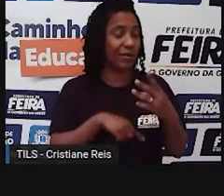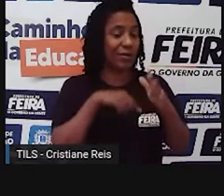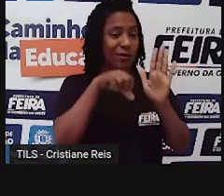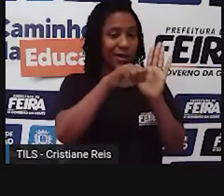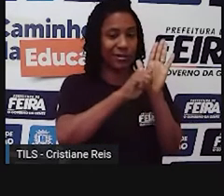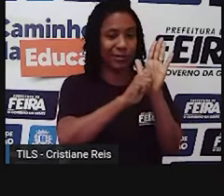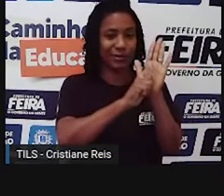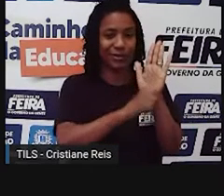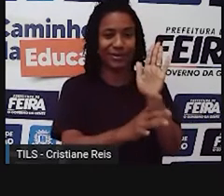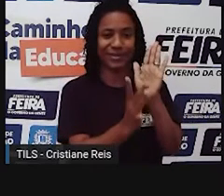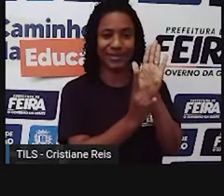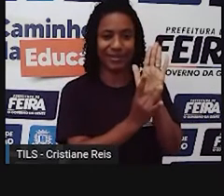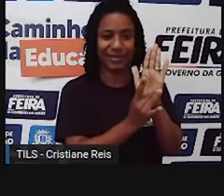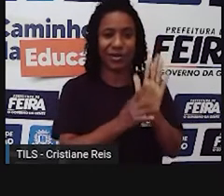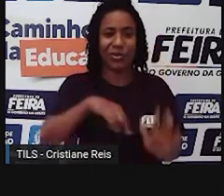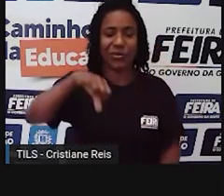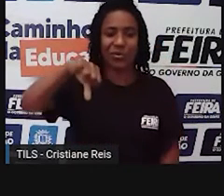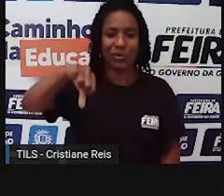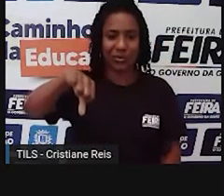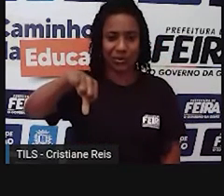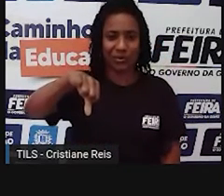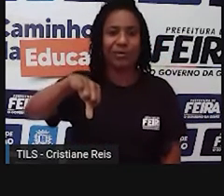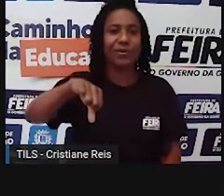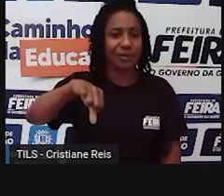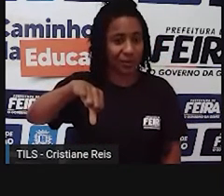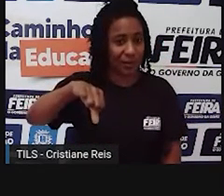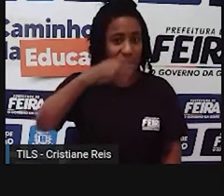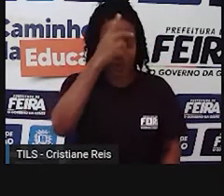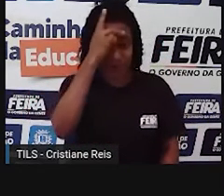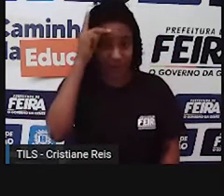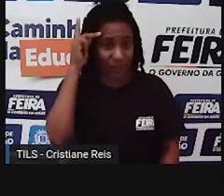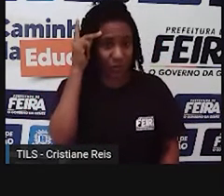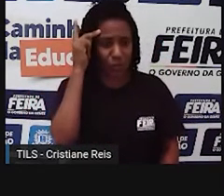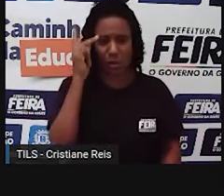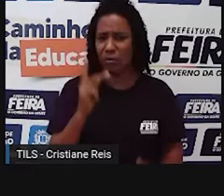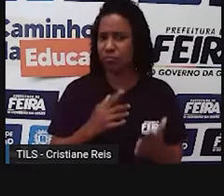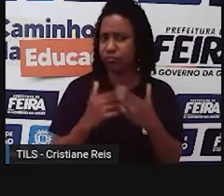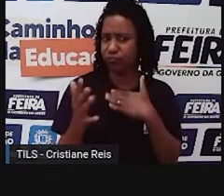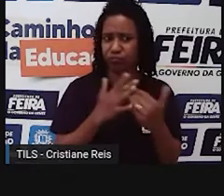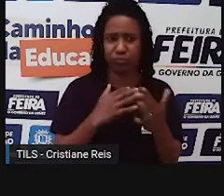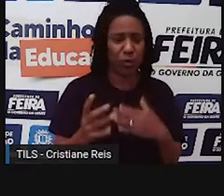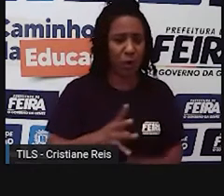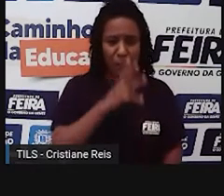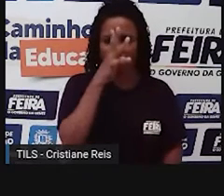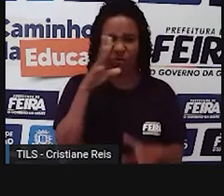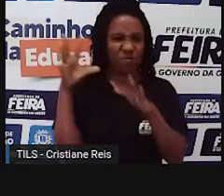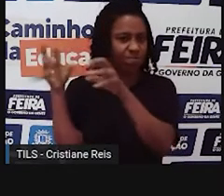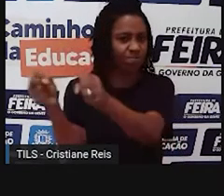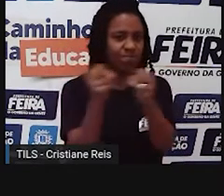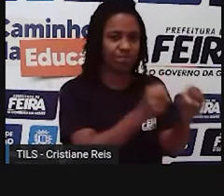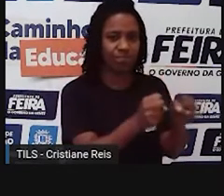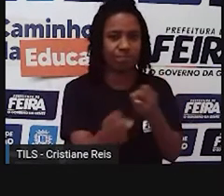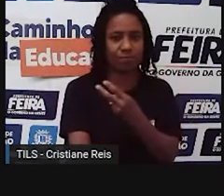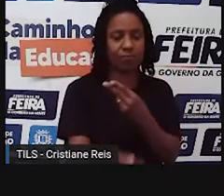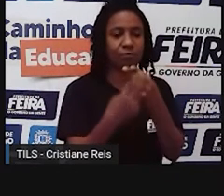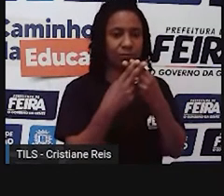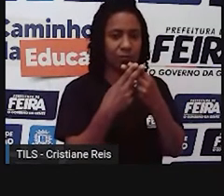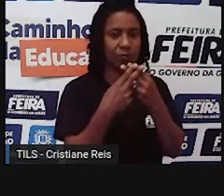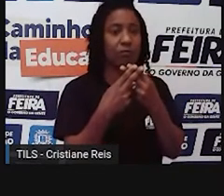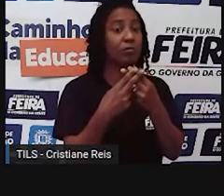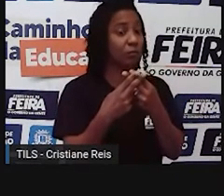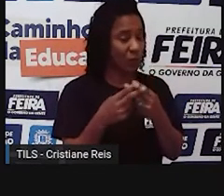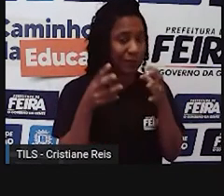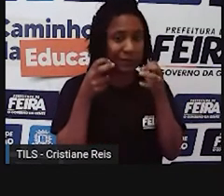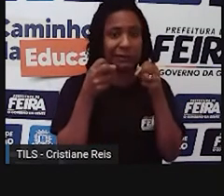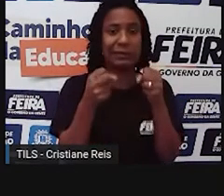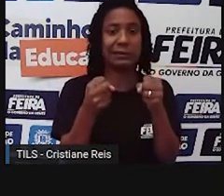diz o seguinte, ninguém pode ser arbitrariamente preso, detido ou exilado. Então, esses